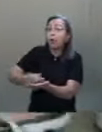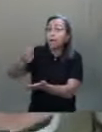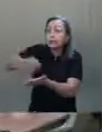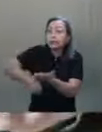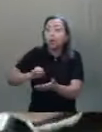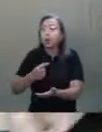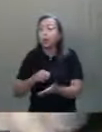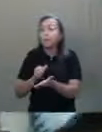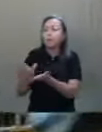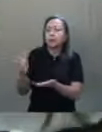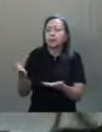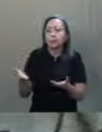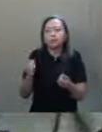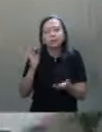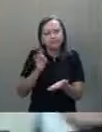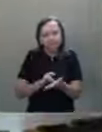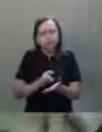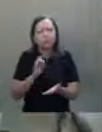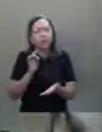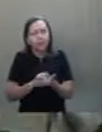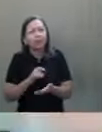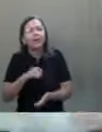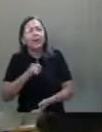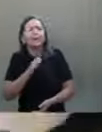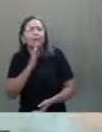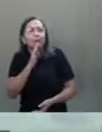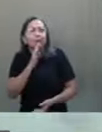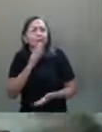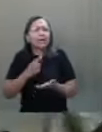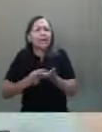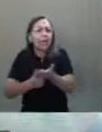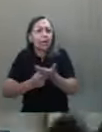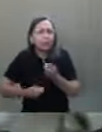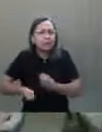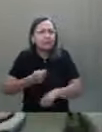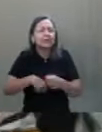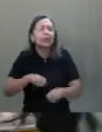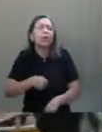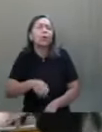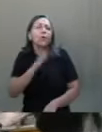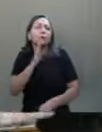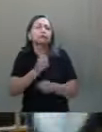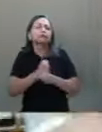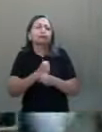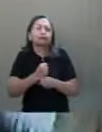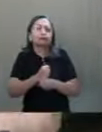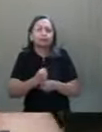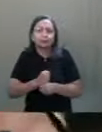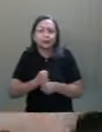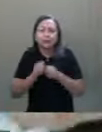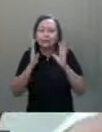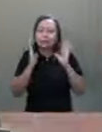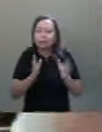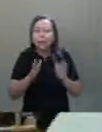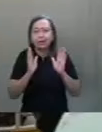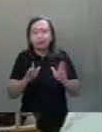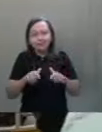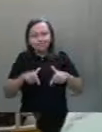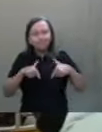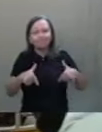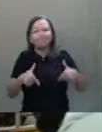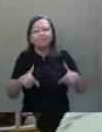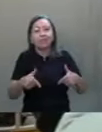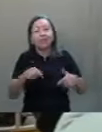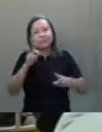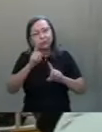fato e é real. Quem conhece a negociação, e eu conheço há décadas e décadas, e já enfrentei esse tipo de debate.